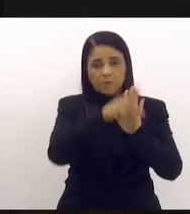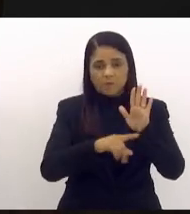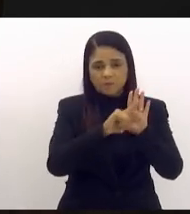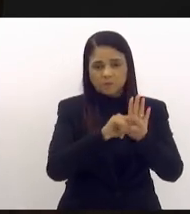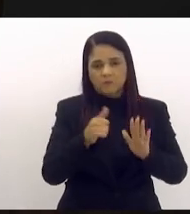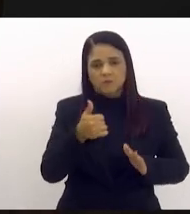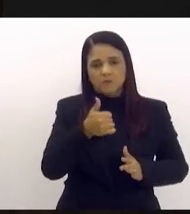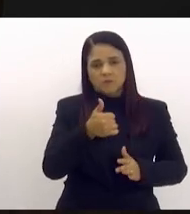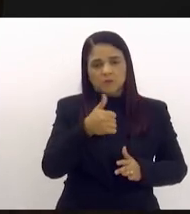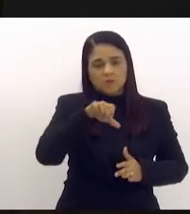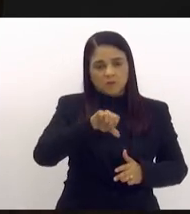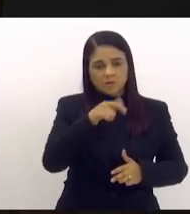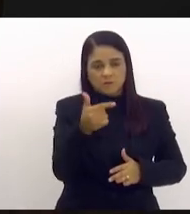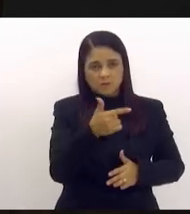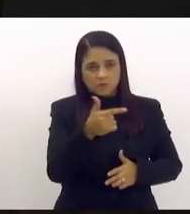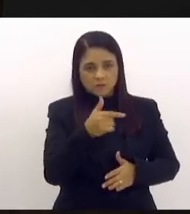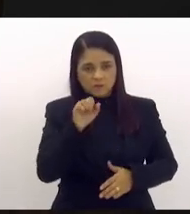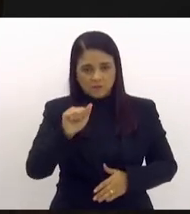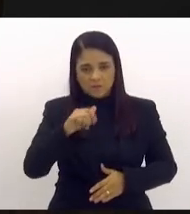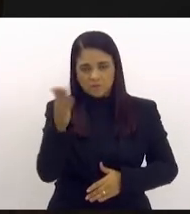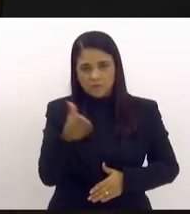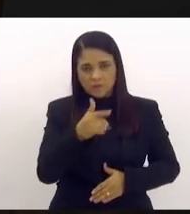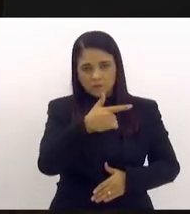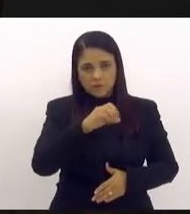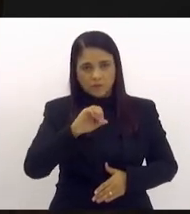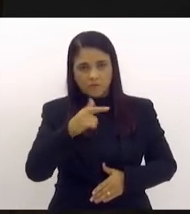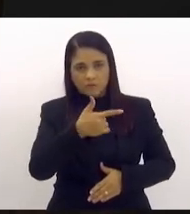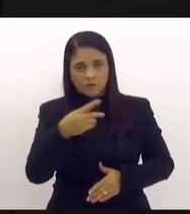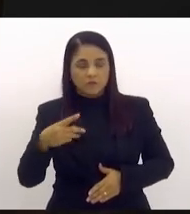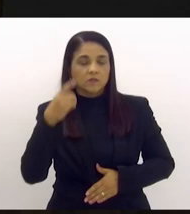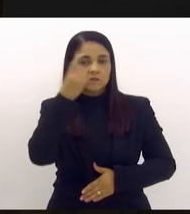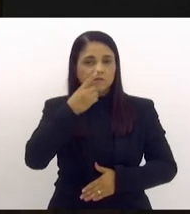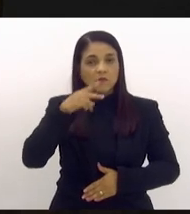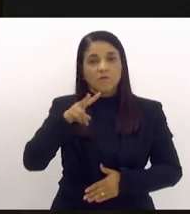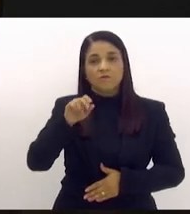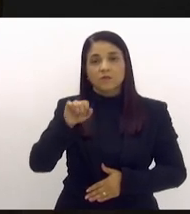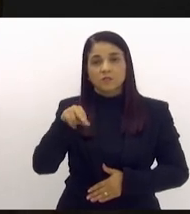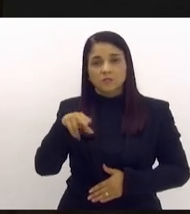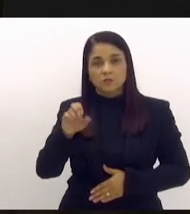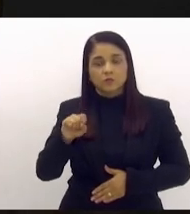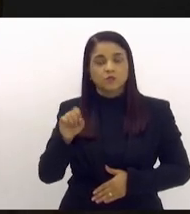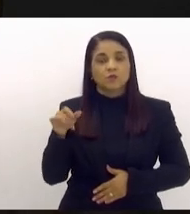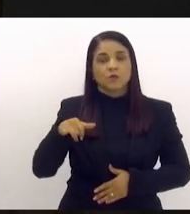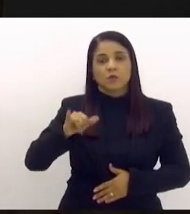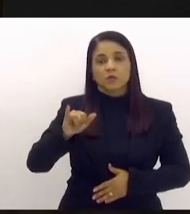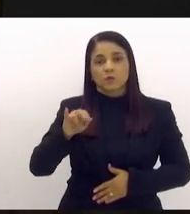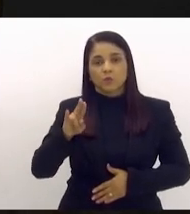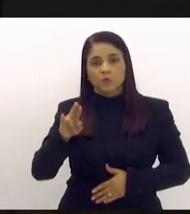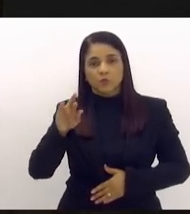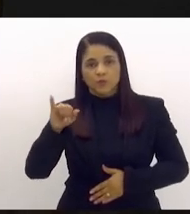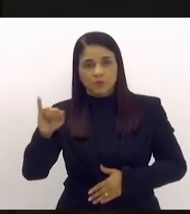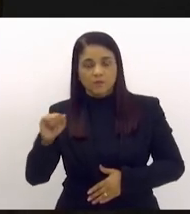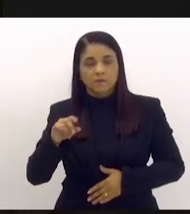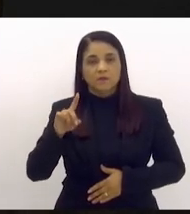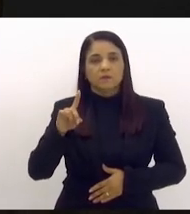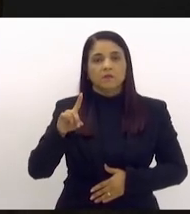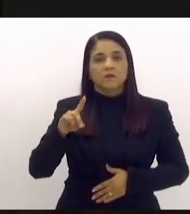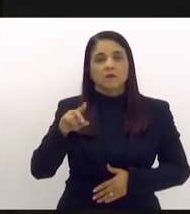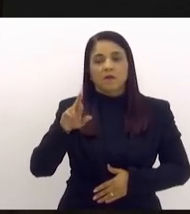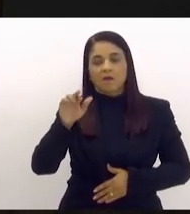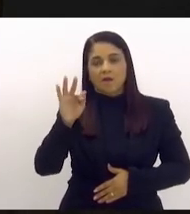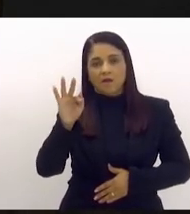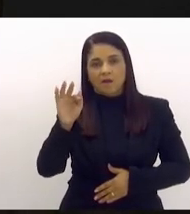-A de 2023, de autoria dos deputados Vinícius Cosolino, Rafael Nobre e Uri, que cria o programa estadual de